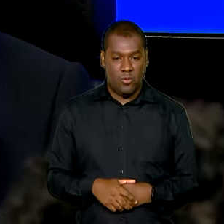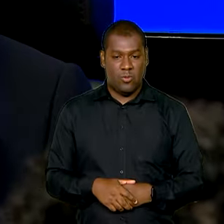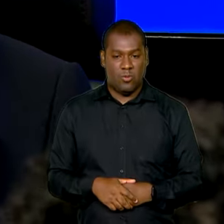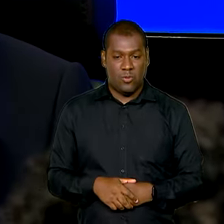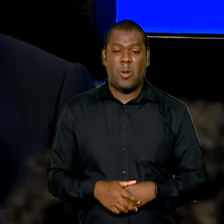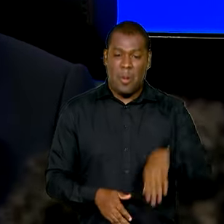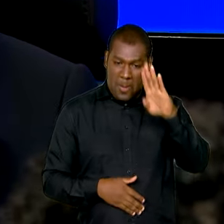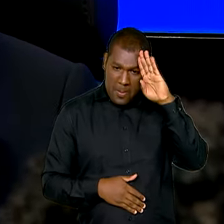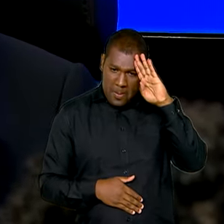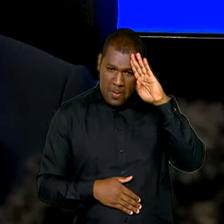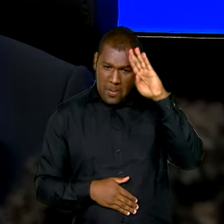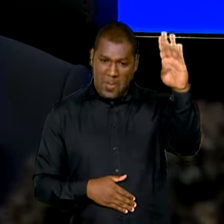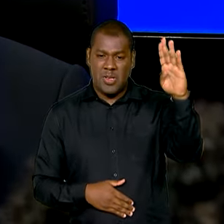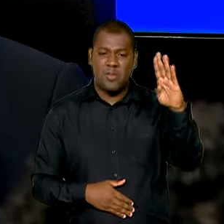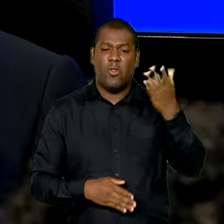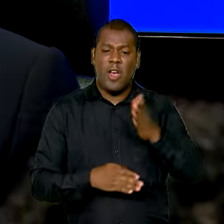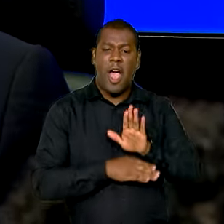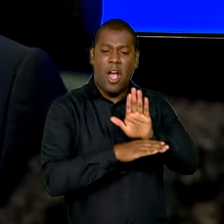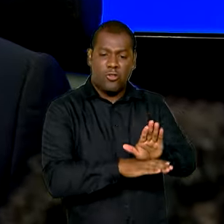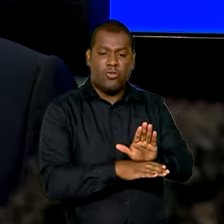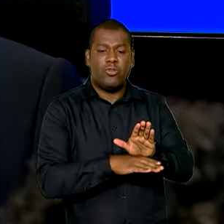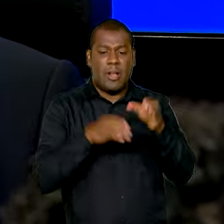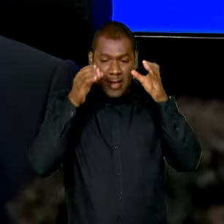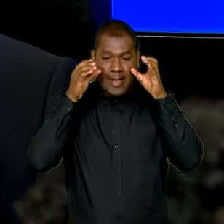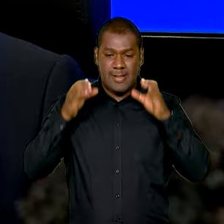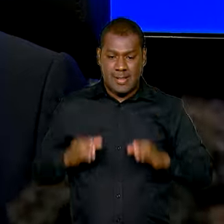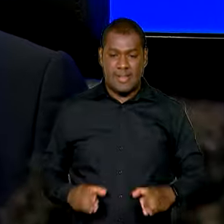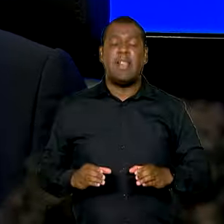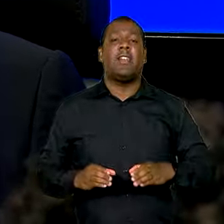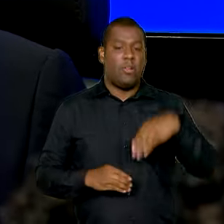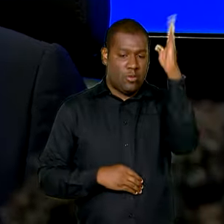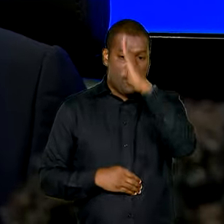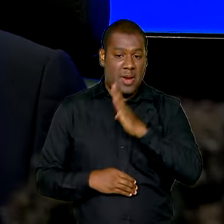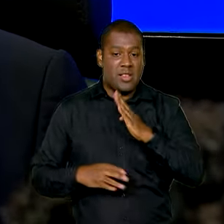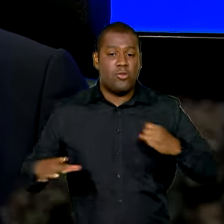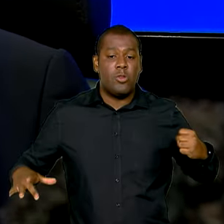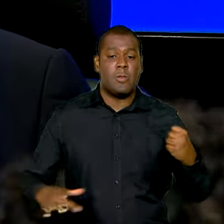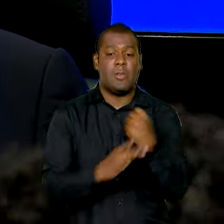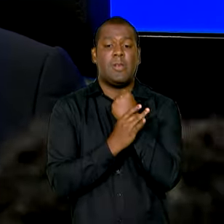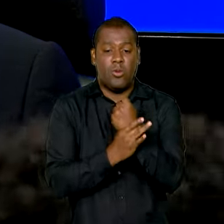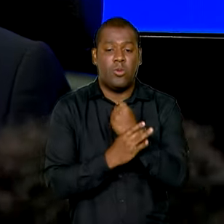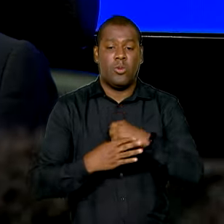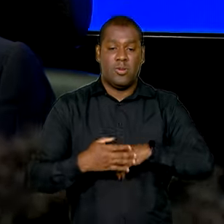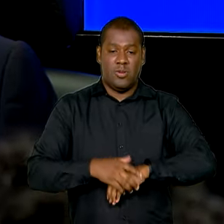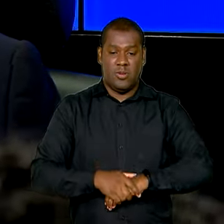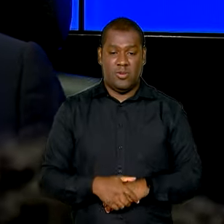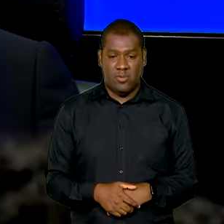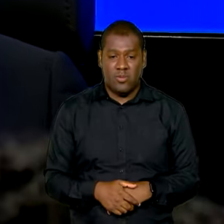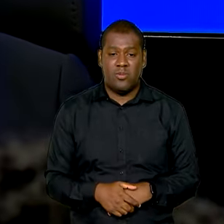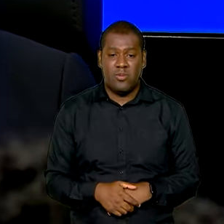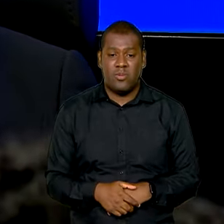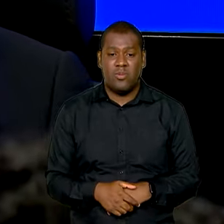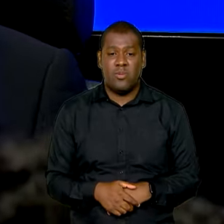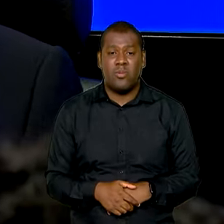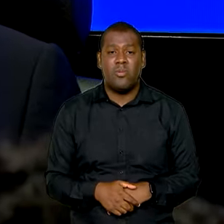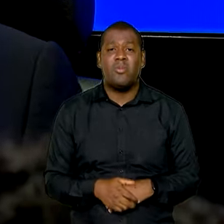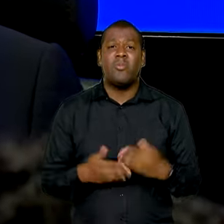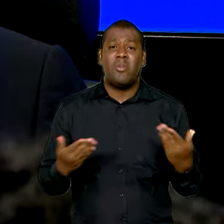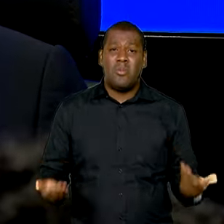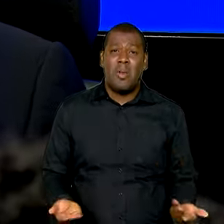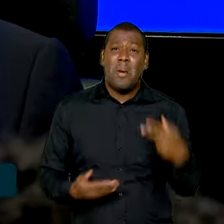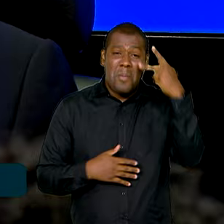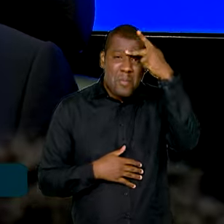do cidadão comum hoje, que é o desafio com a segurança. A segurança que afeta a insegurança, melhor dizendo, a